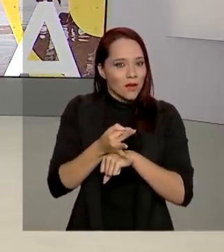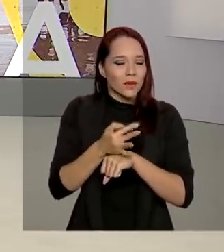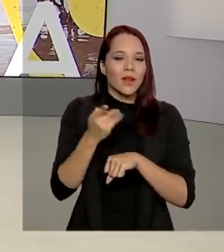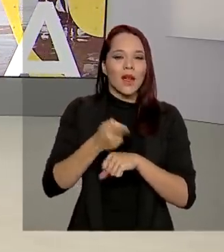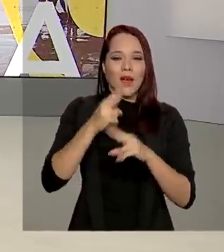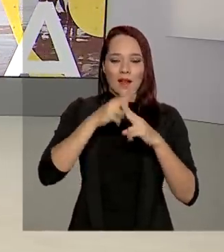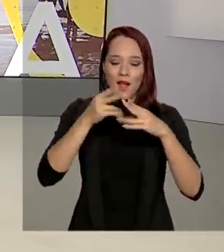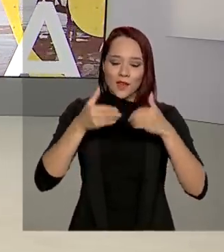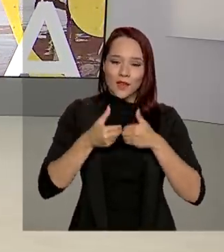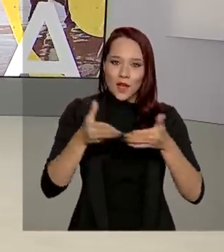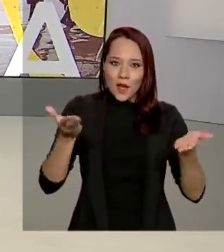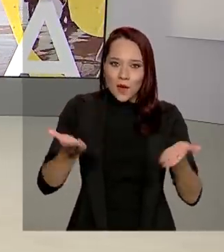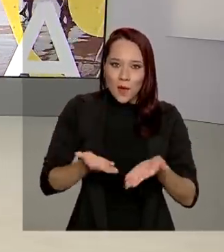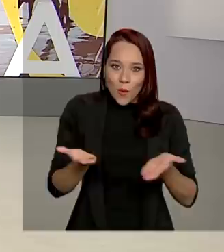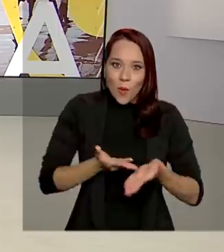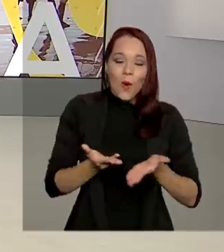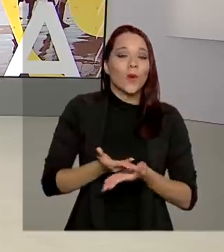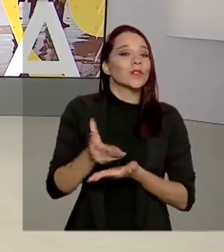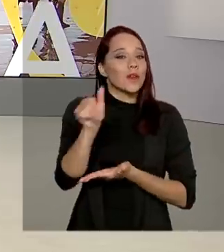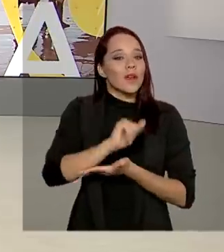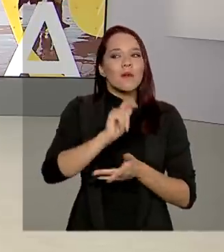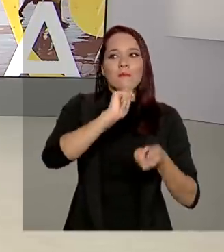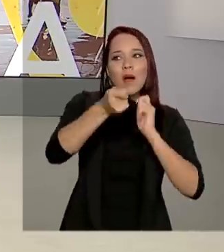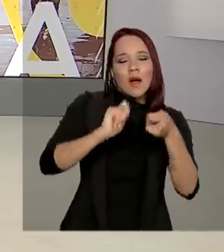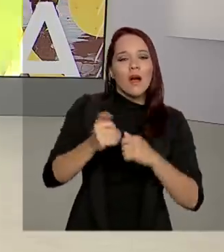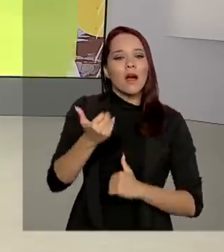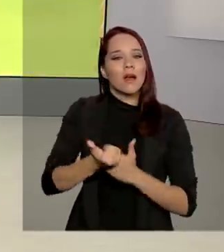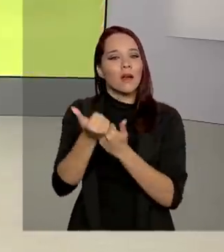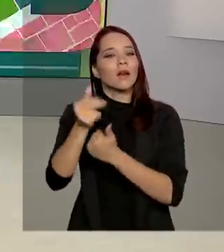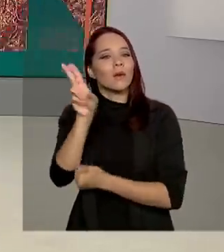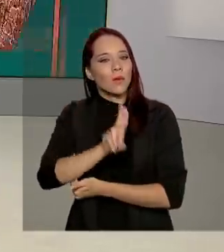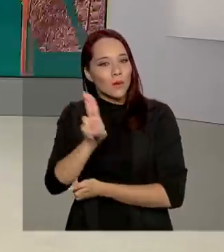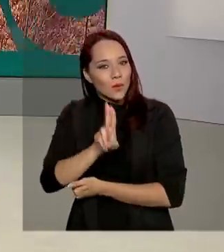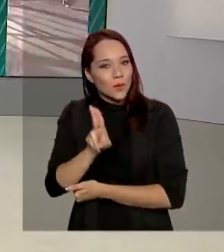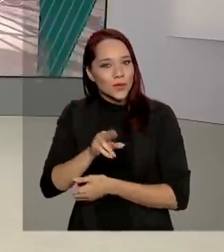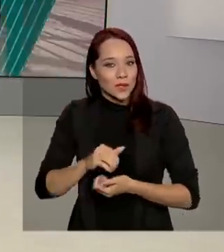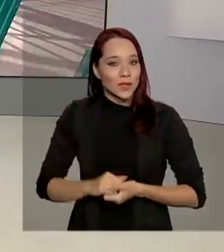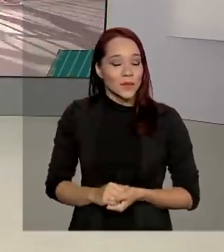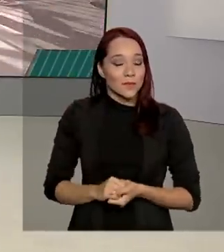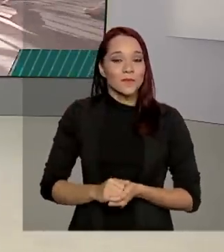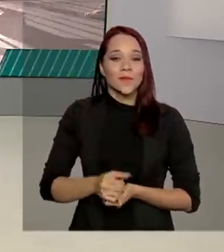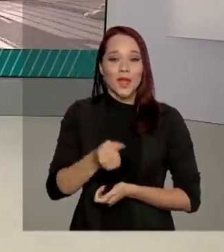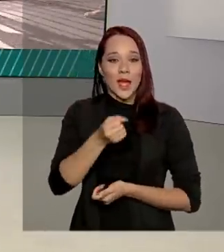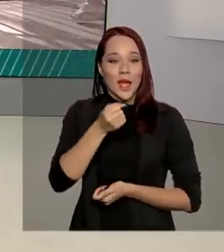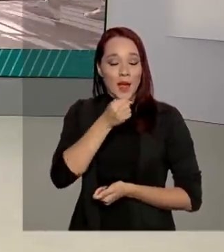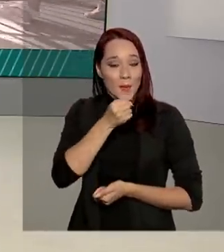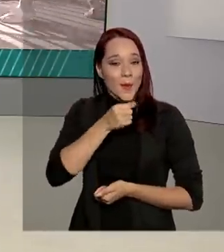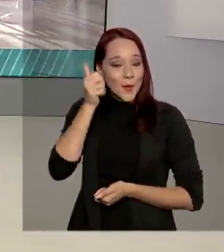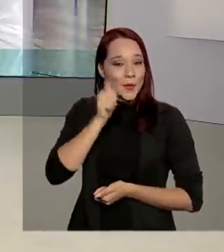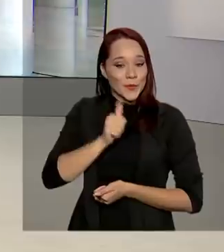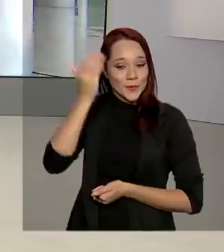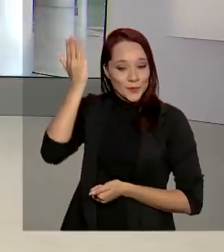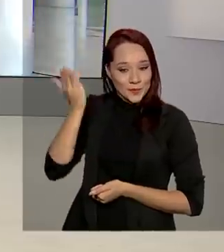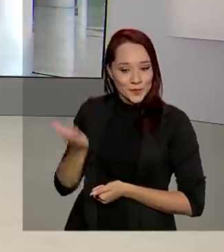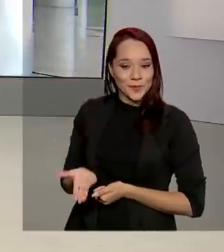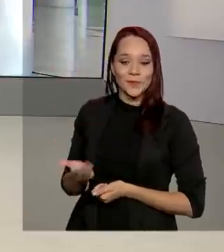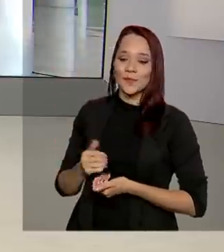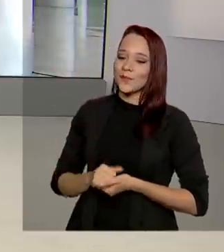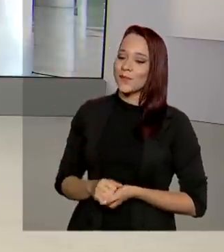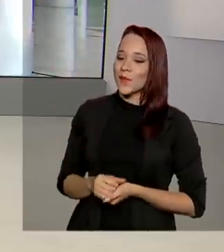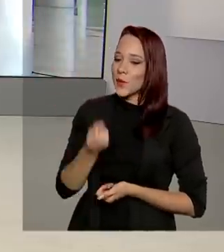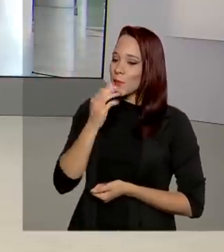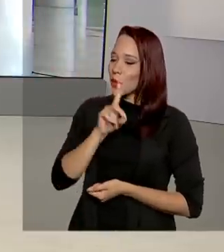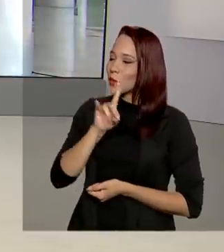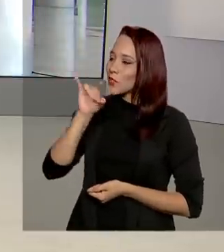reabre hoje as agências para o pagamento do auxílio emergencial. A repórter Luciana Colares de Holanda tem os detalhes.